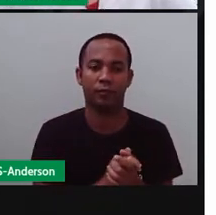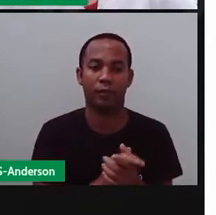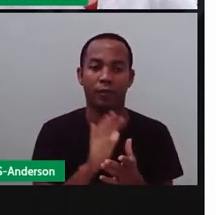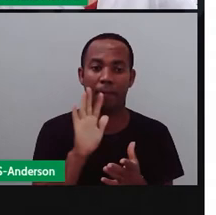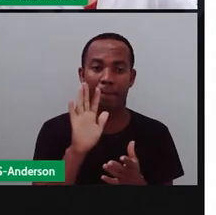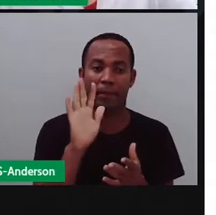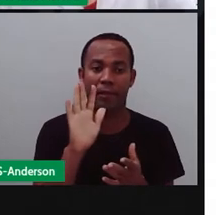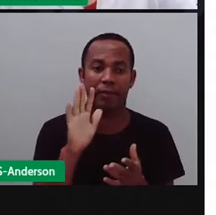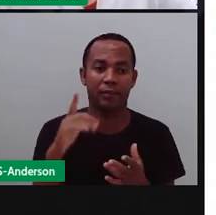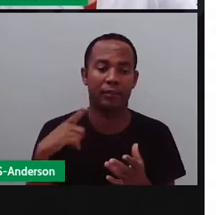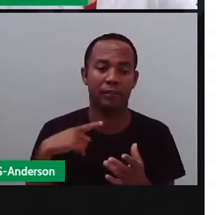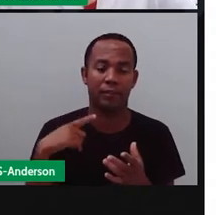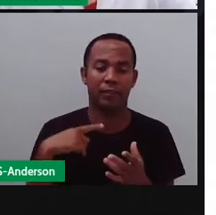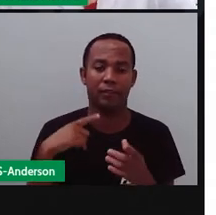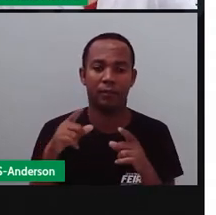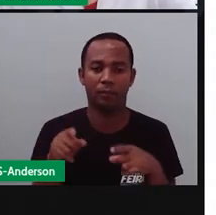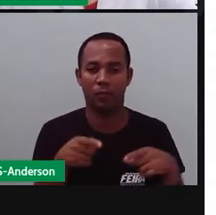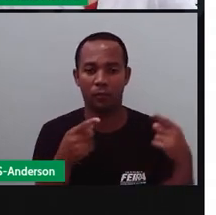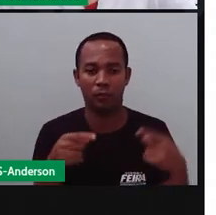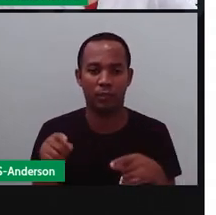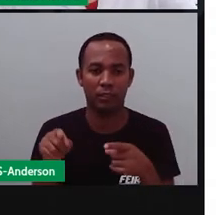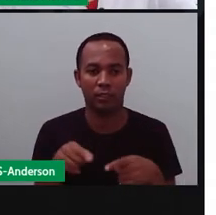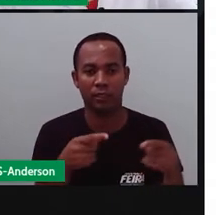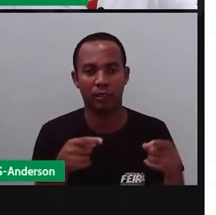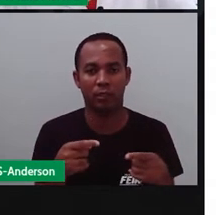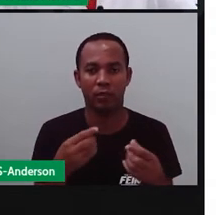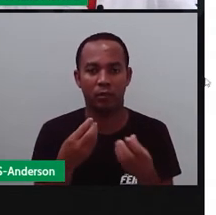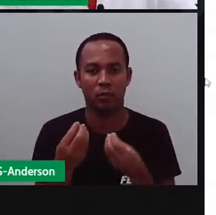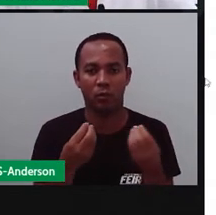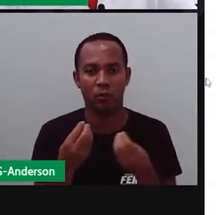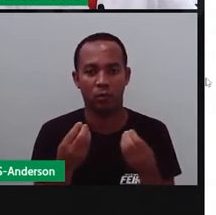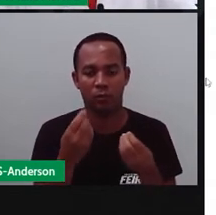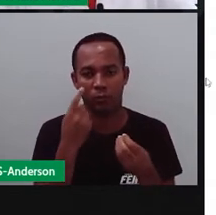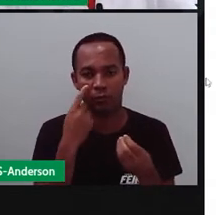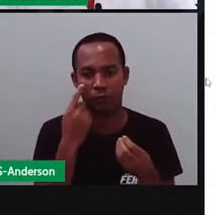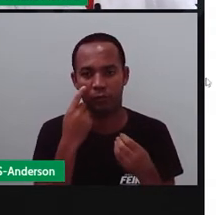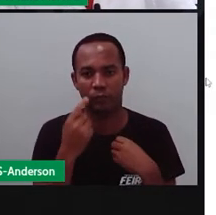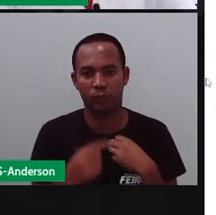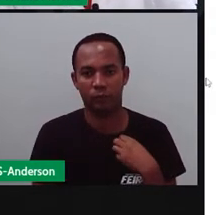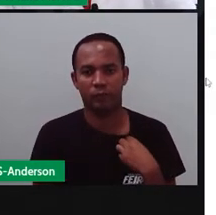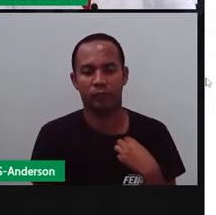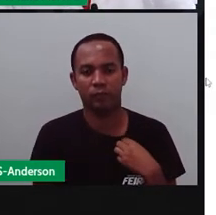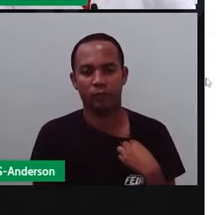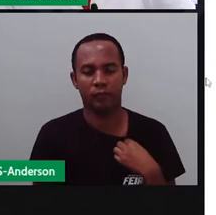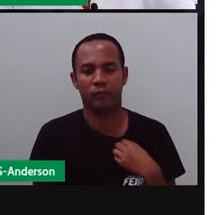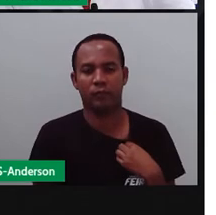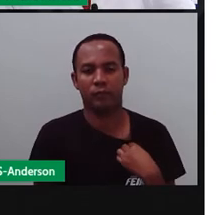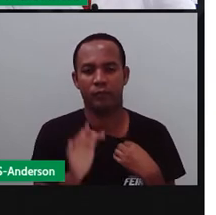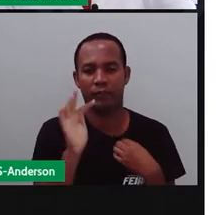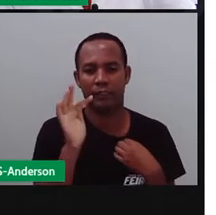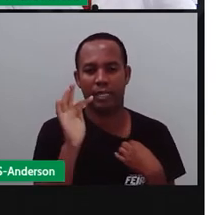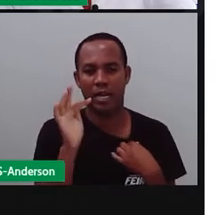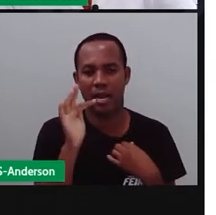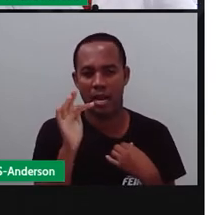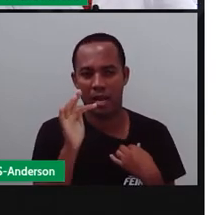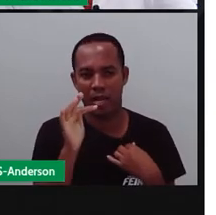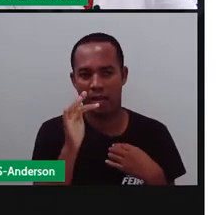Mas tem uma parte aqui da música, né? Da canção, que é o seguinte, né? O cravo, ele ficou doente.